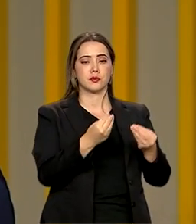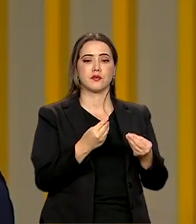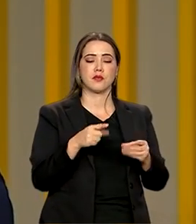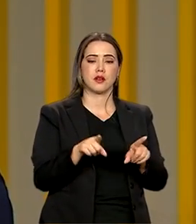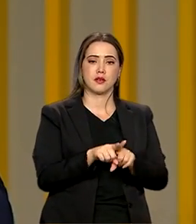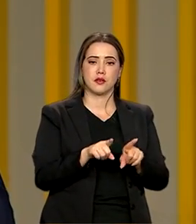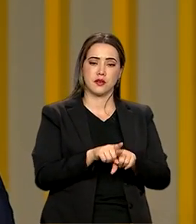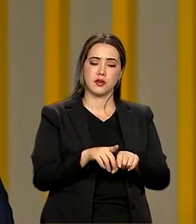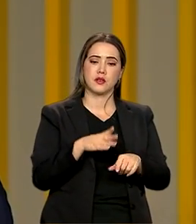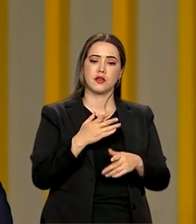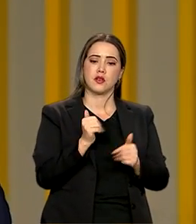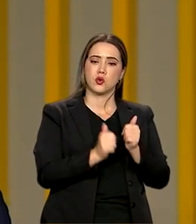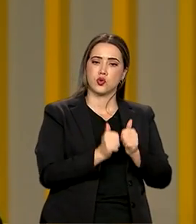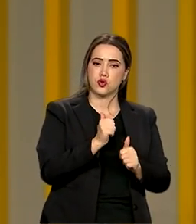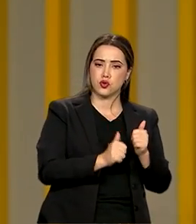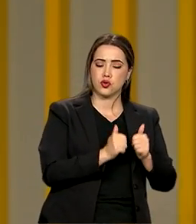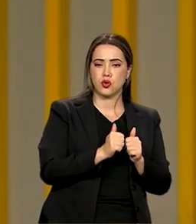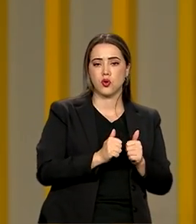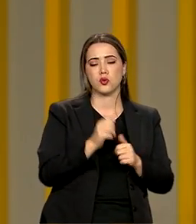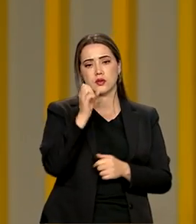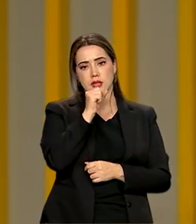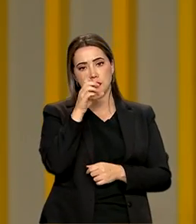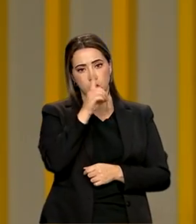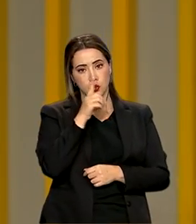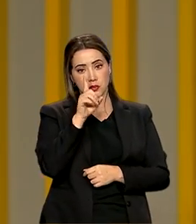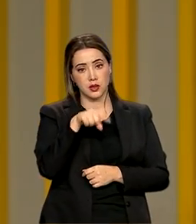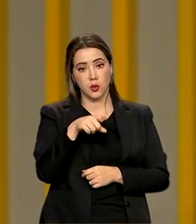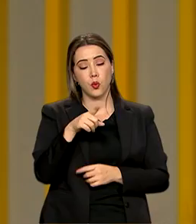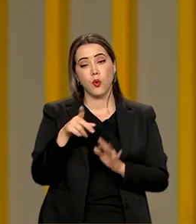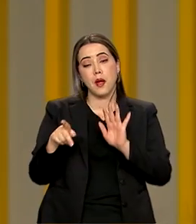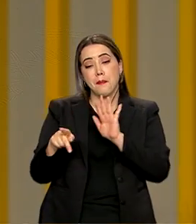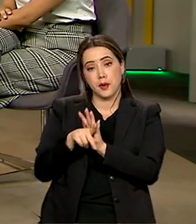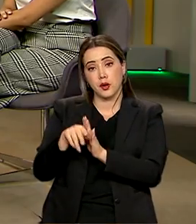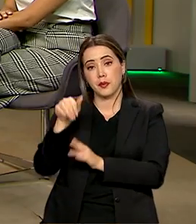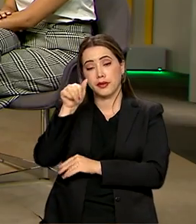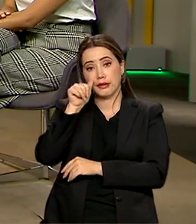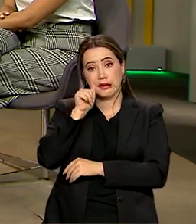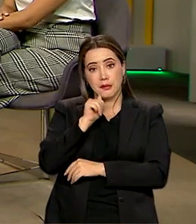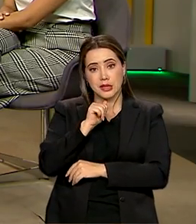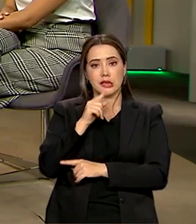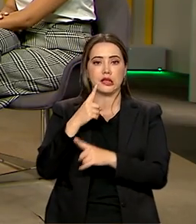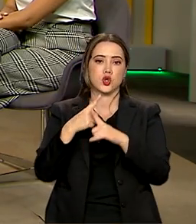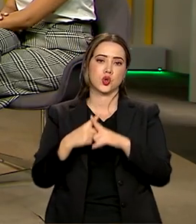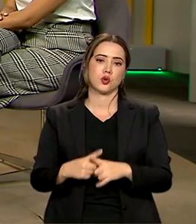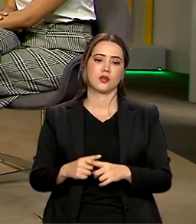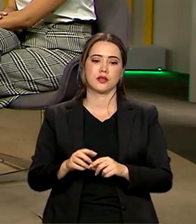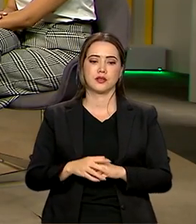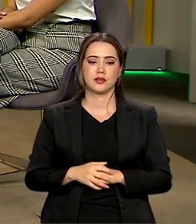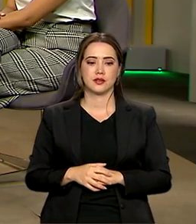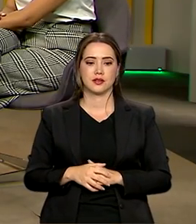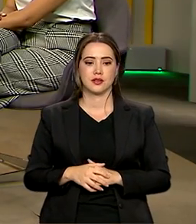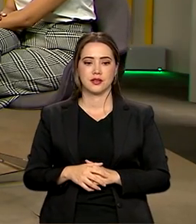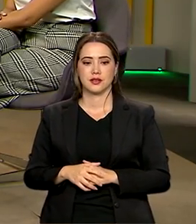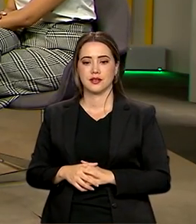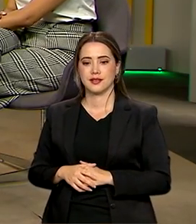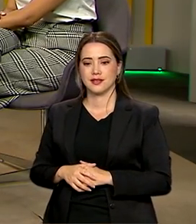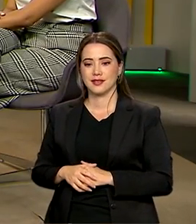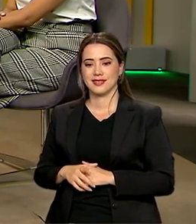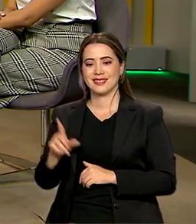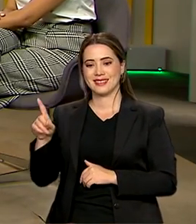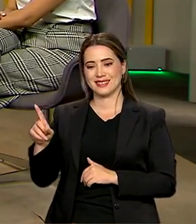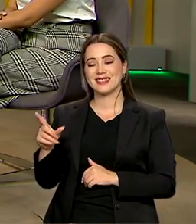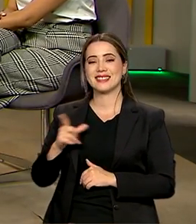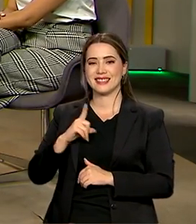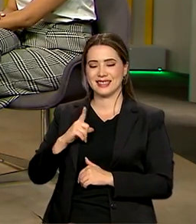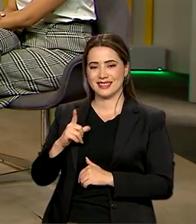o jogo do final de semana é da filha. Eu até vou dar uma contribuição aí para a sua fala. Você deve ter uma filha que faz. uma filha.